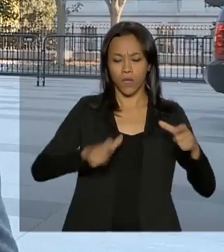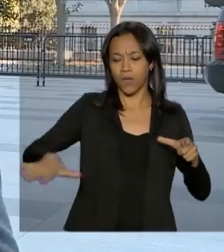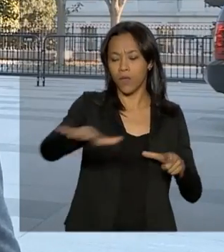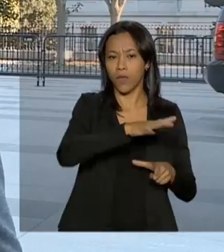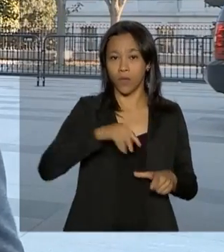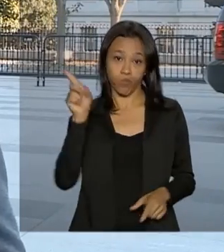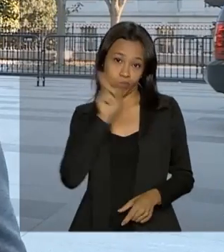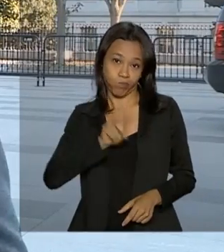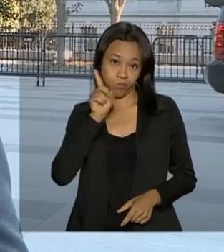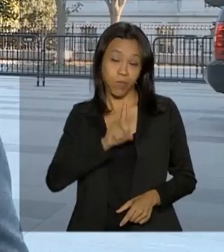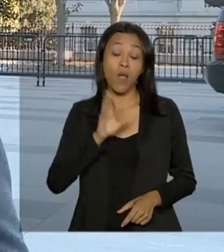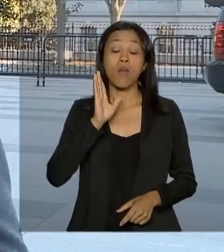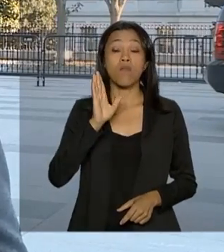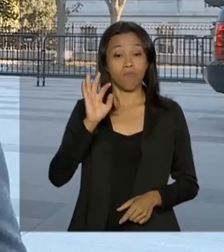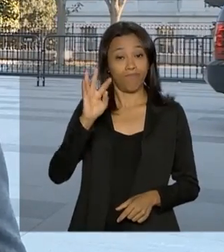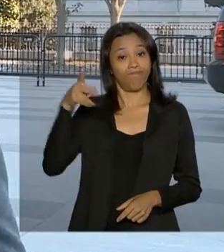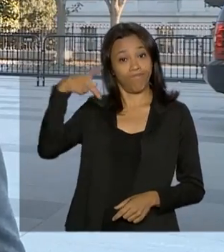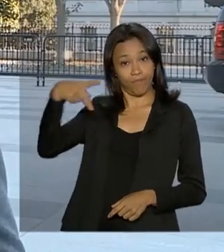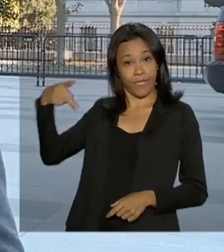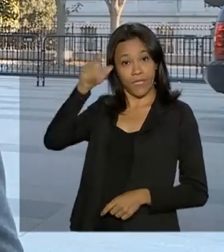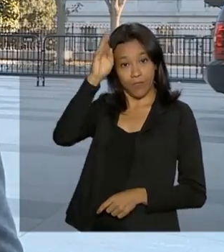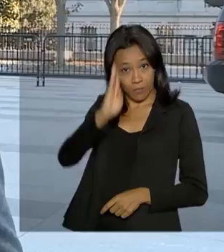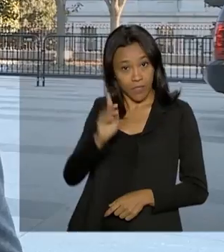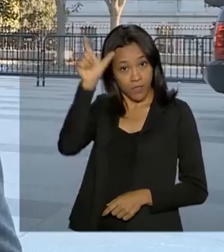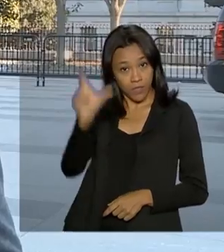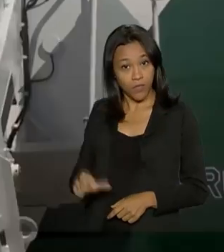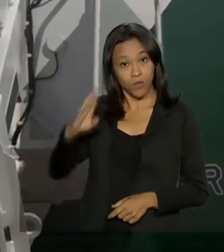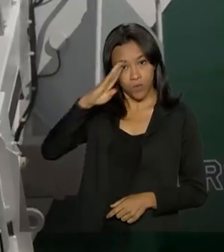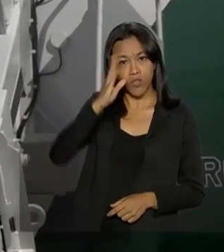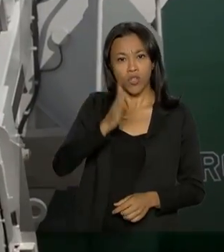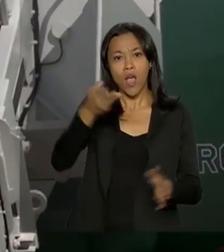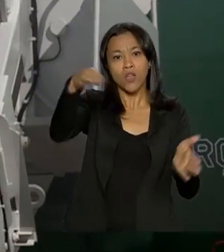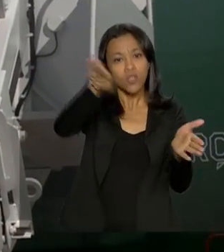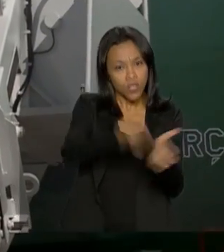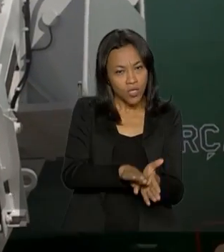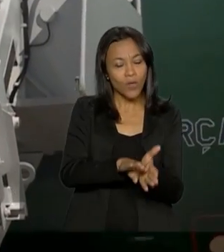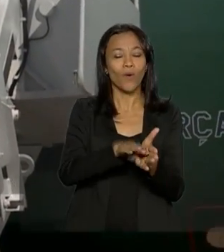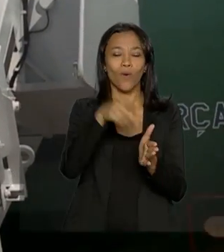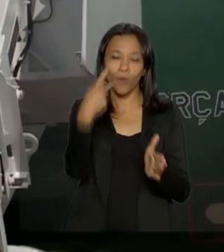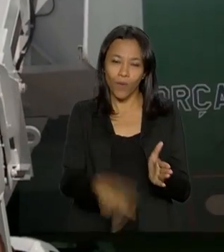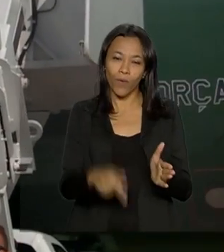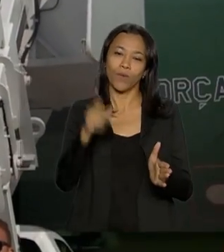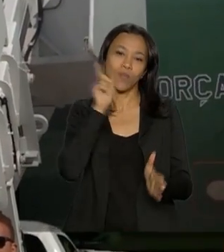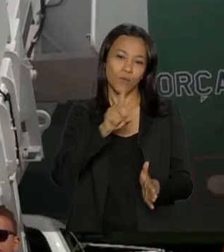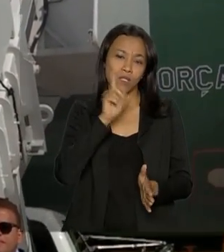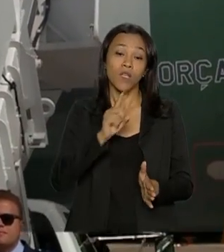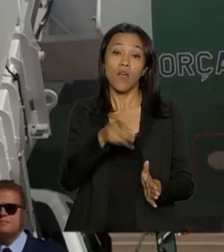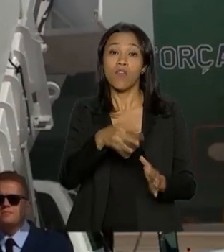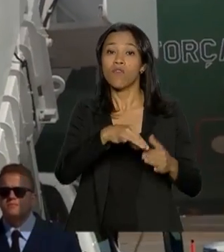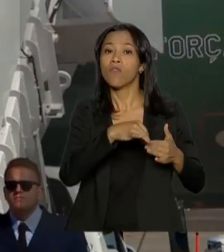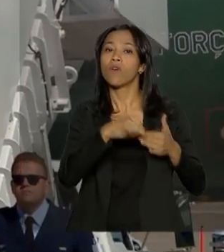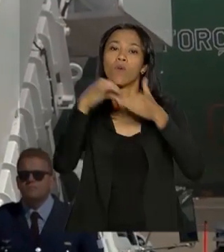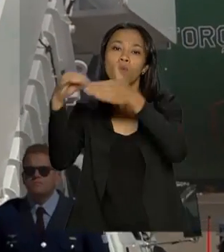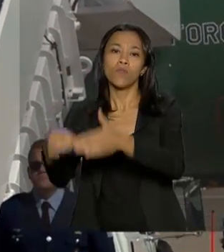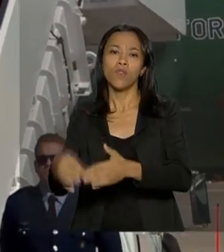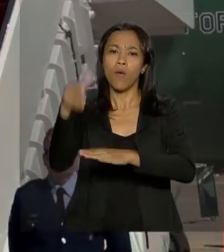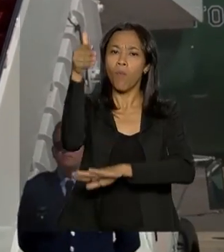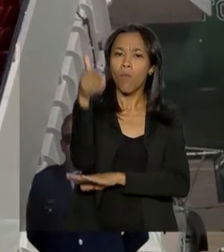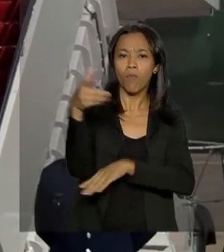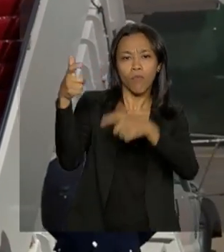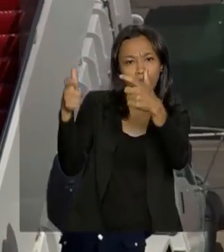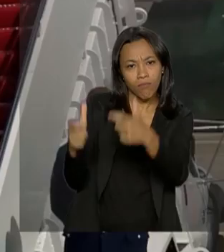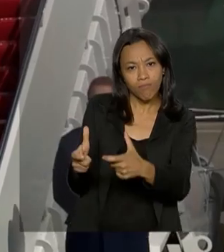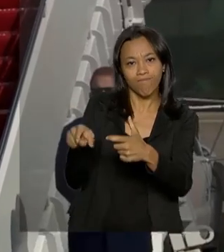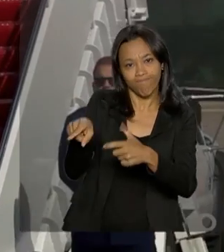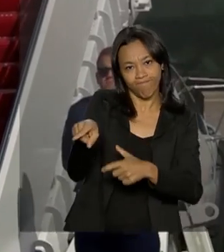Jair Bolsonaro, já chegou na capital dos Estados Unidos e está na Blair House, local onde ficará hospedado. Nós temos